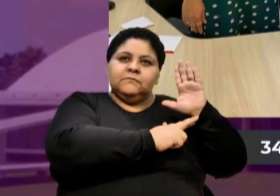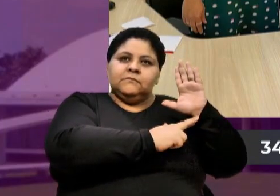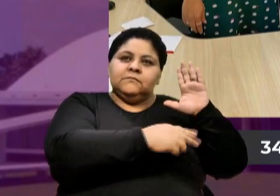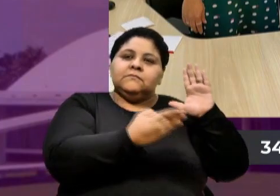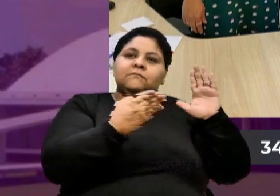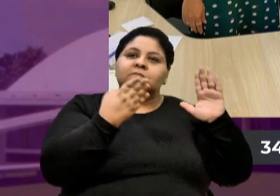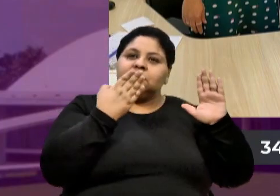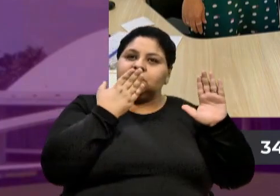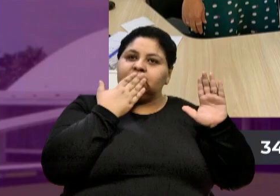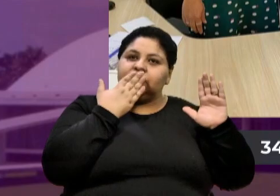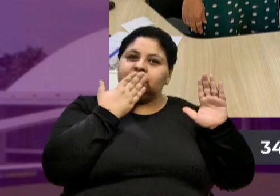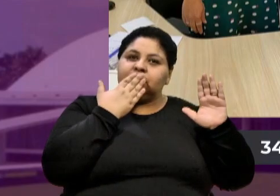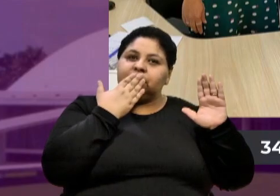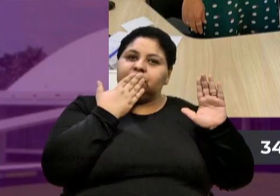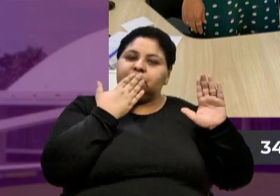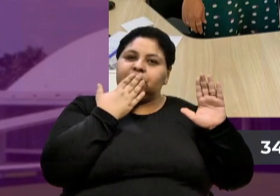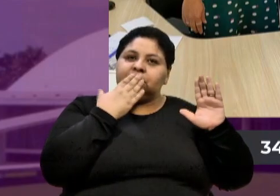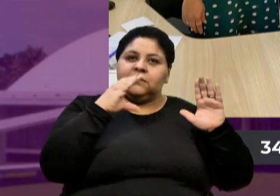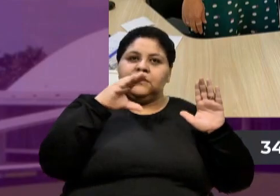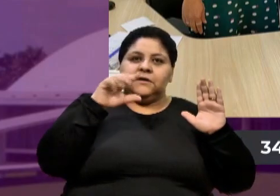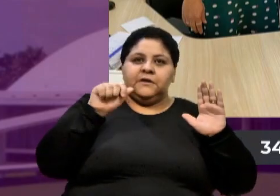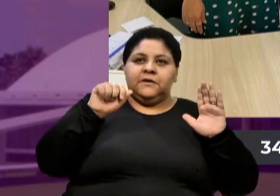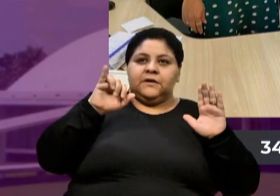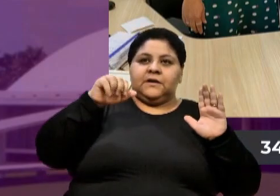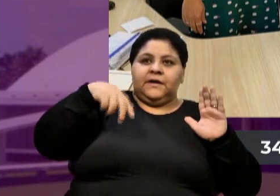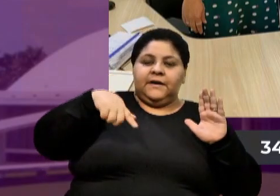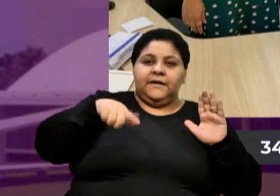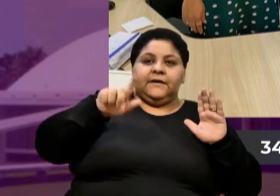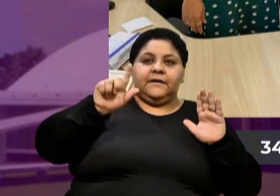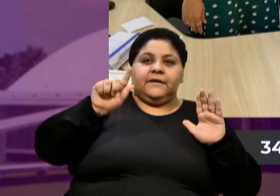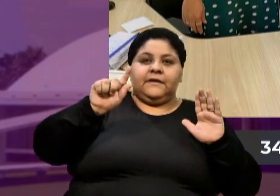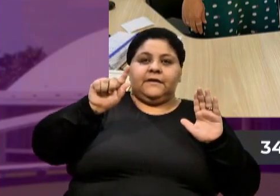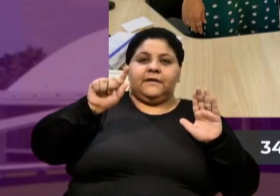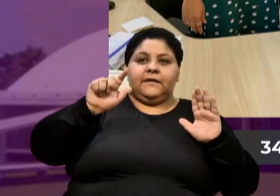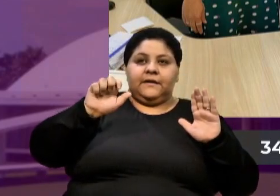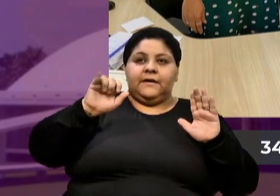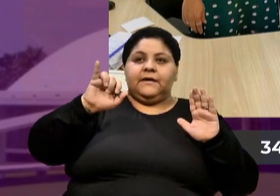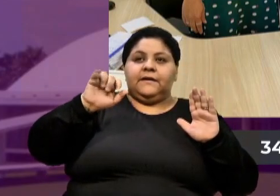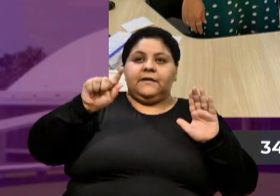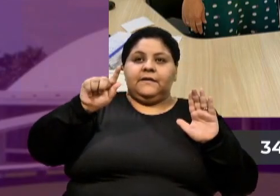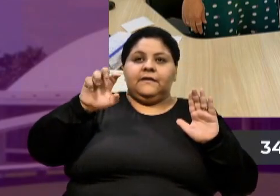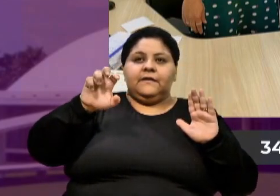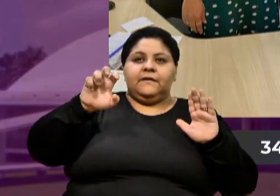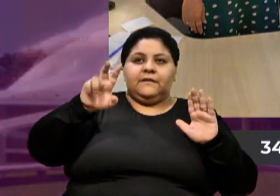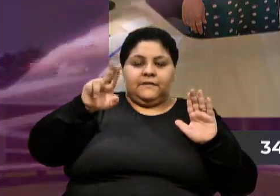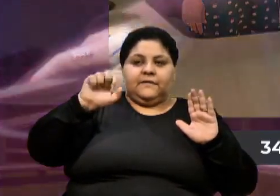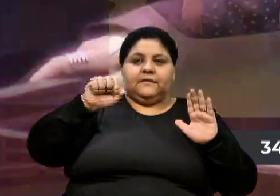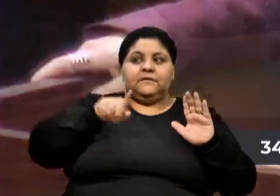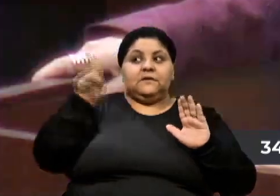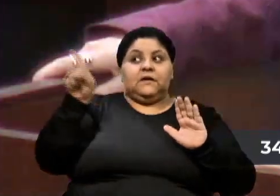povos indígenas, dos caigangues, que estão aqui em Forqueta, acho que a maioria daqui conhece.